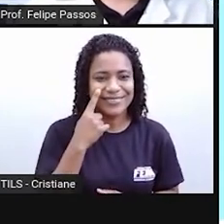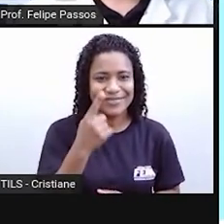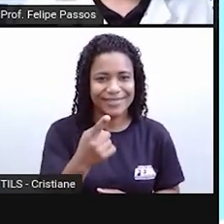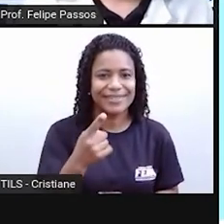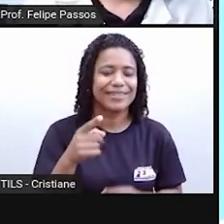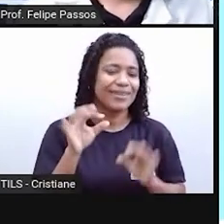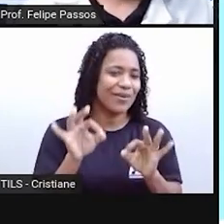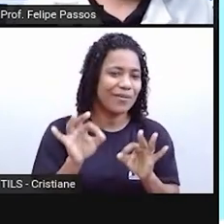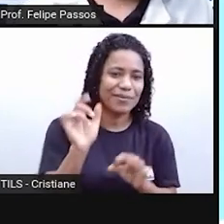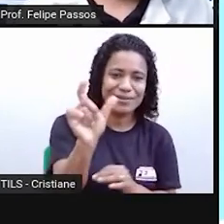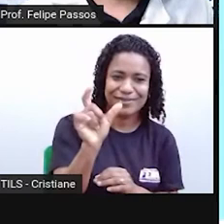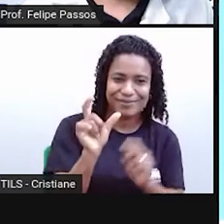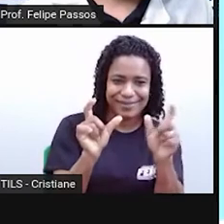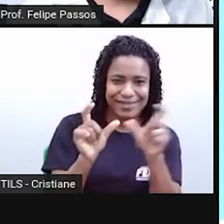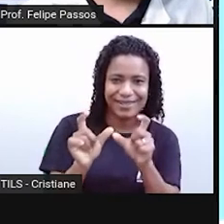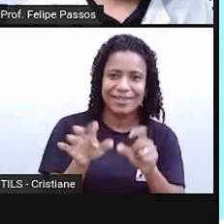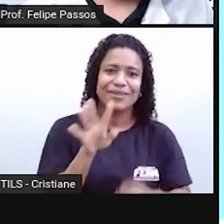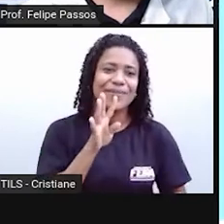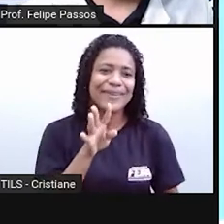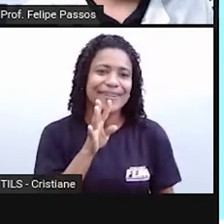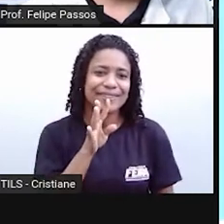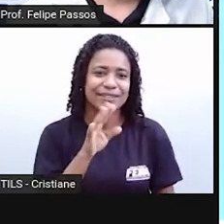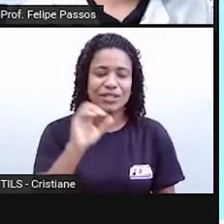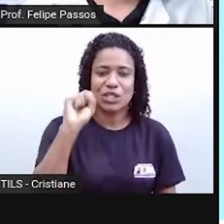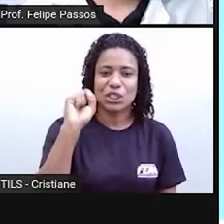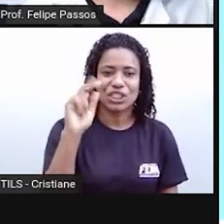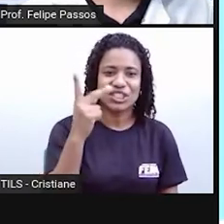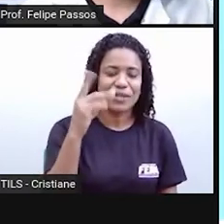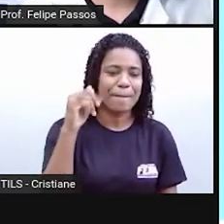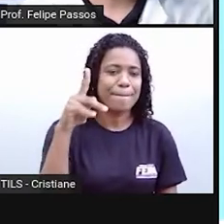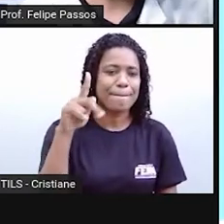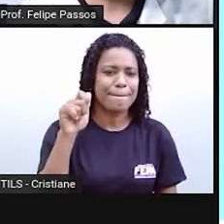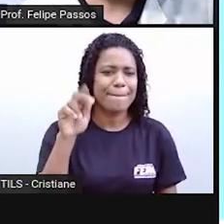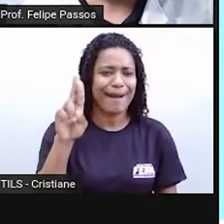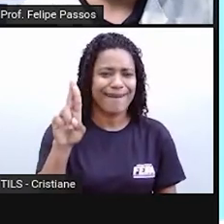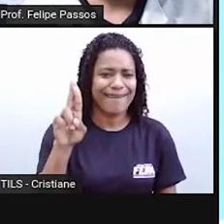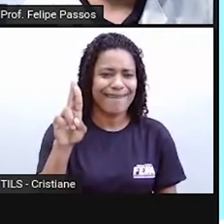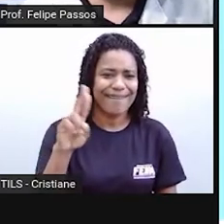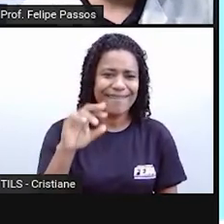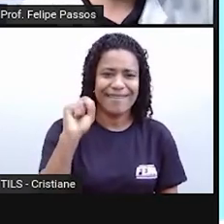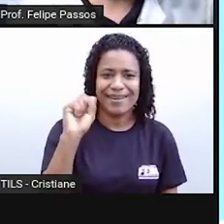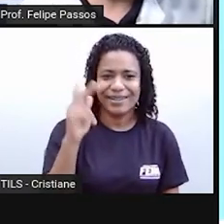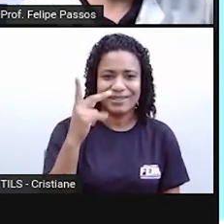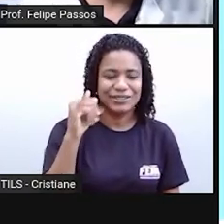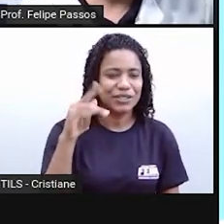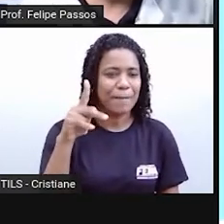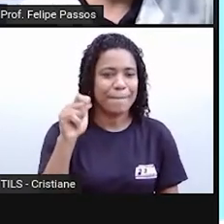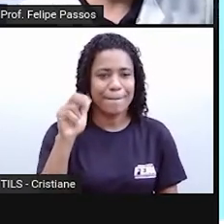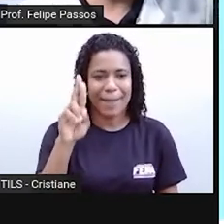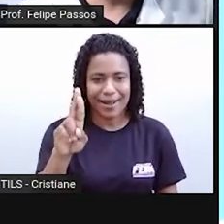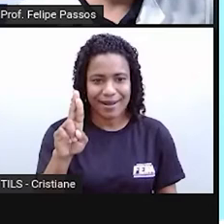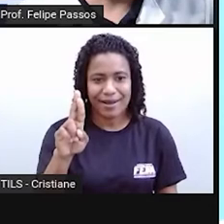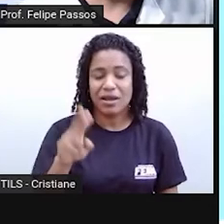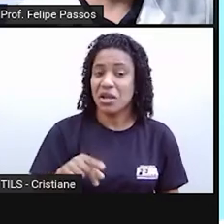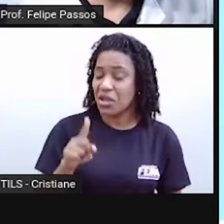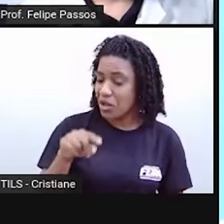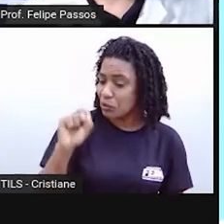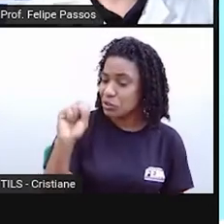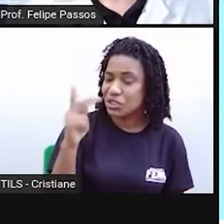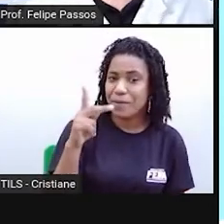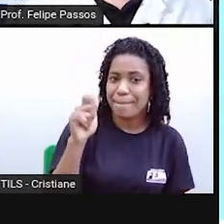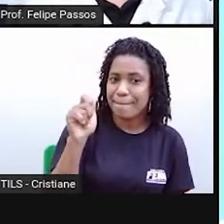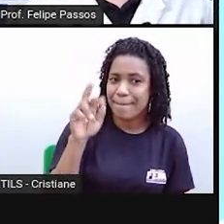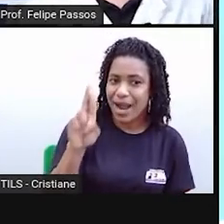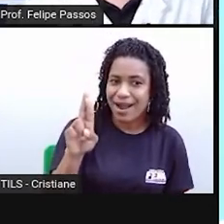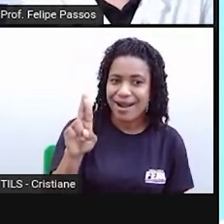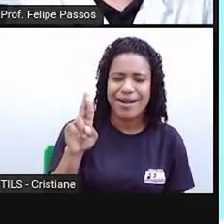certeza. Chipar. Chipar. Quem nunca usou essa palavra aí? Eu chipo fulano com fulana, né? É